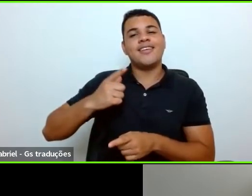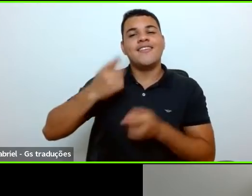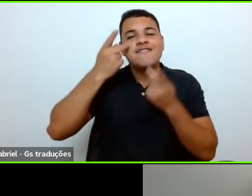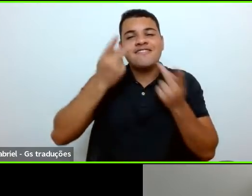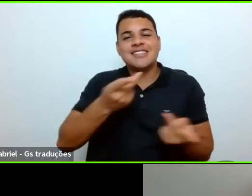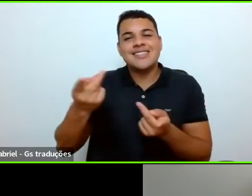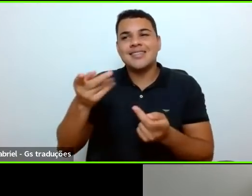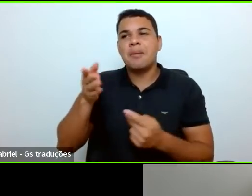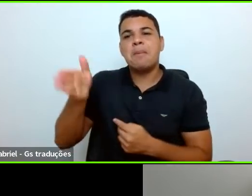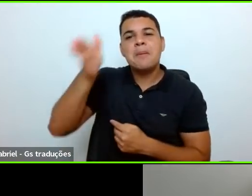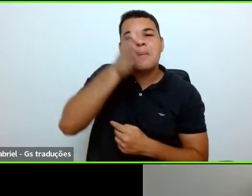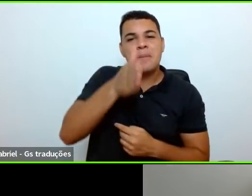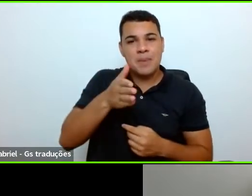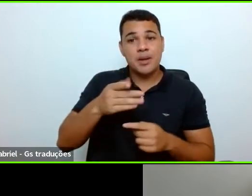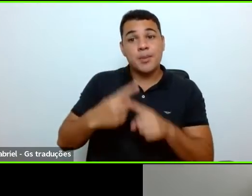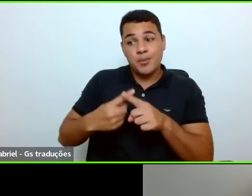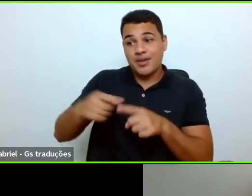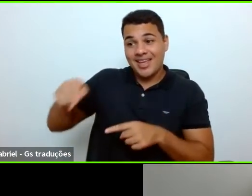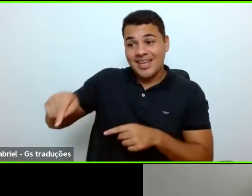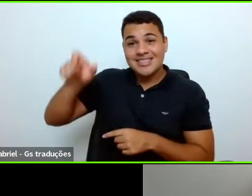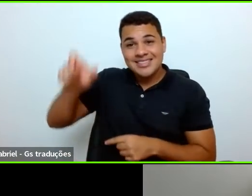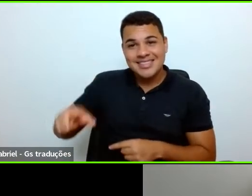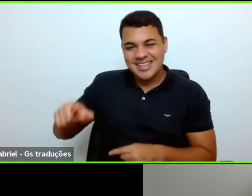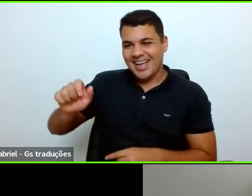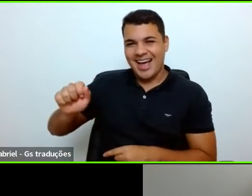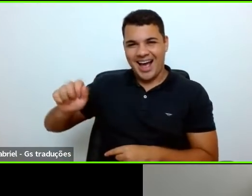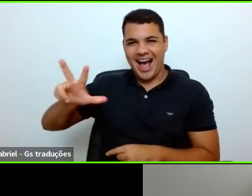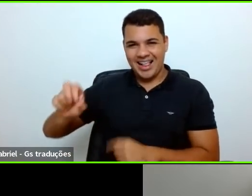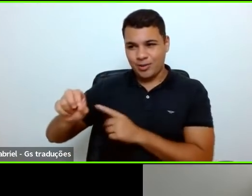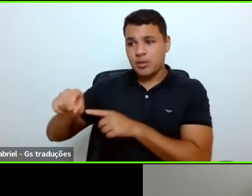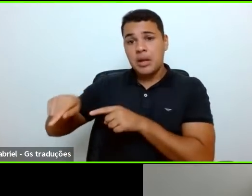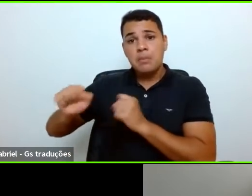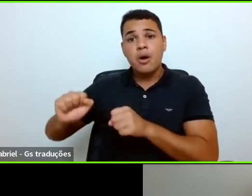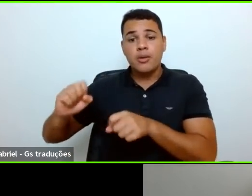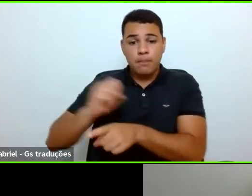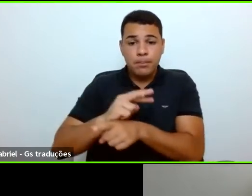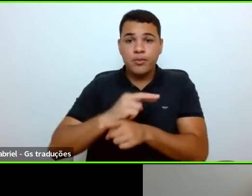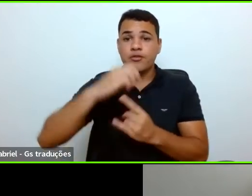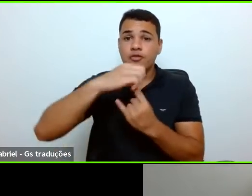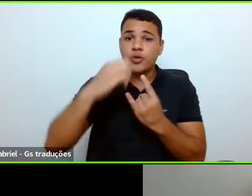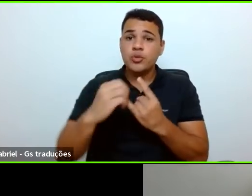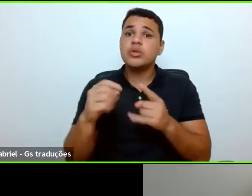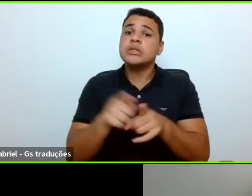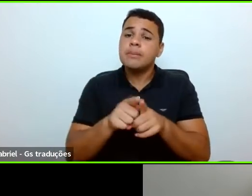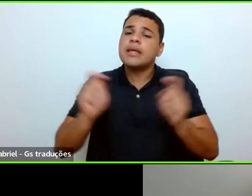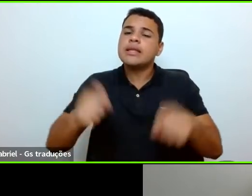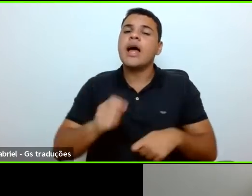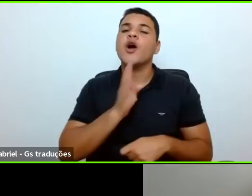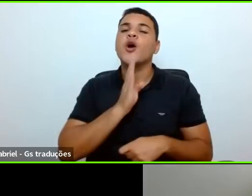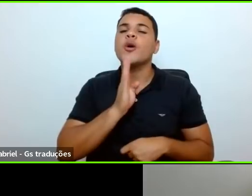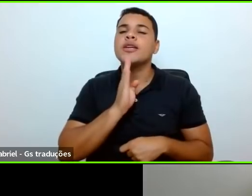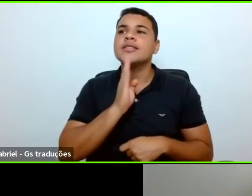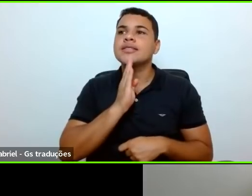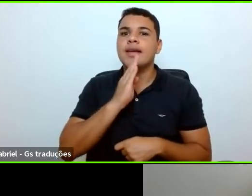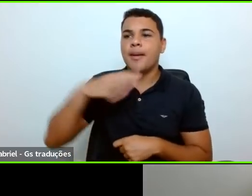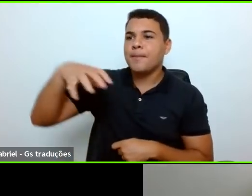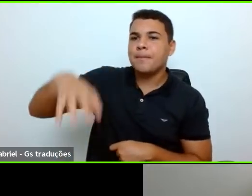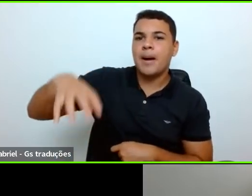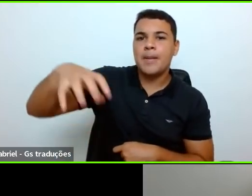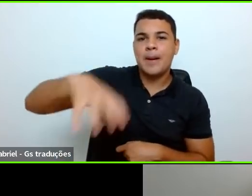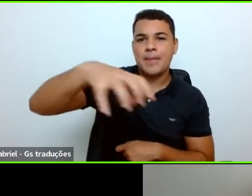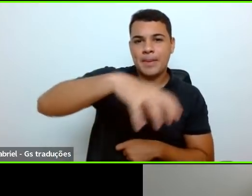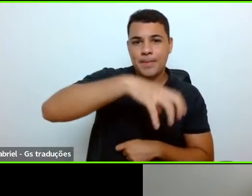que o bolsista, além de ficar no laboratório, ele conheça um pouquinho da nossa instituição, para que quando saia,